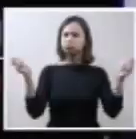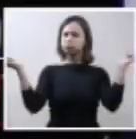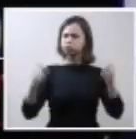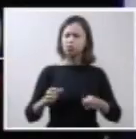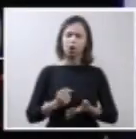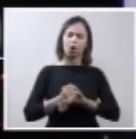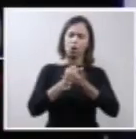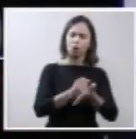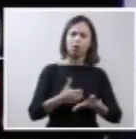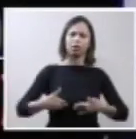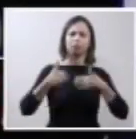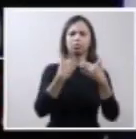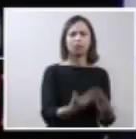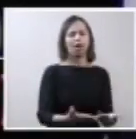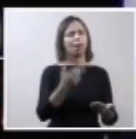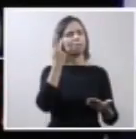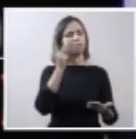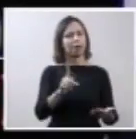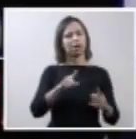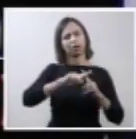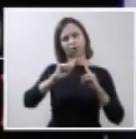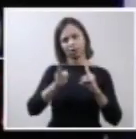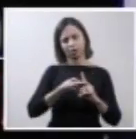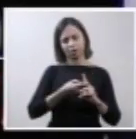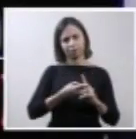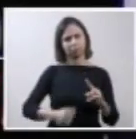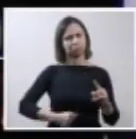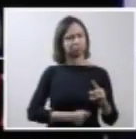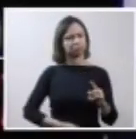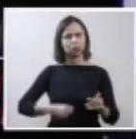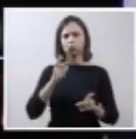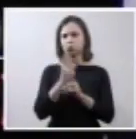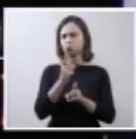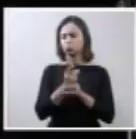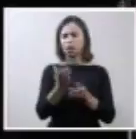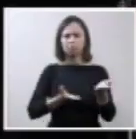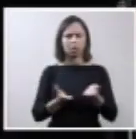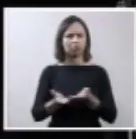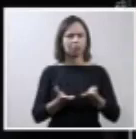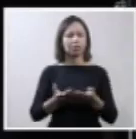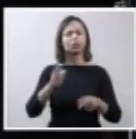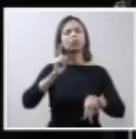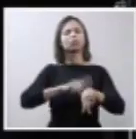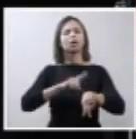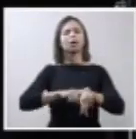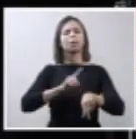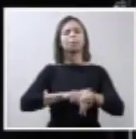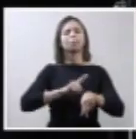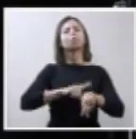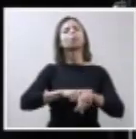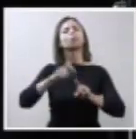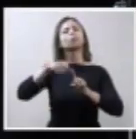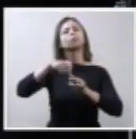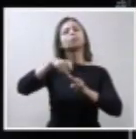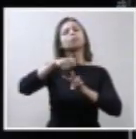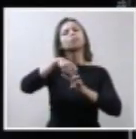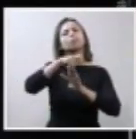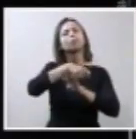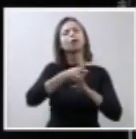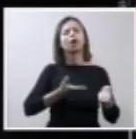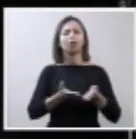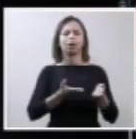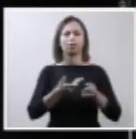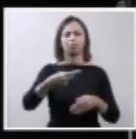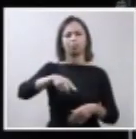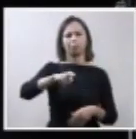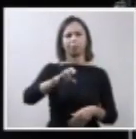fornecer universalmente a ecografia obstétrica no pré-natal. Mostra-se, portanto, um